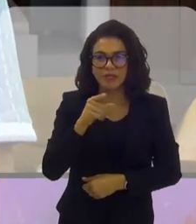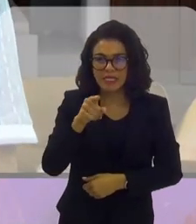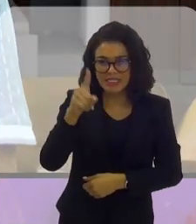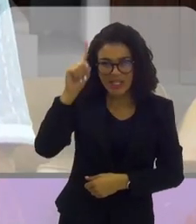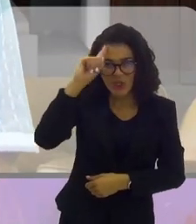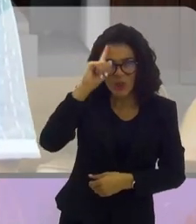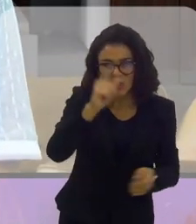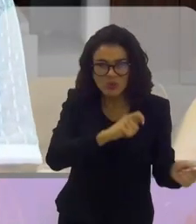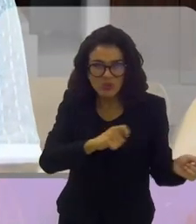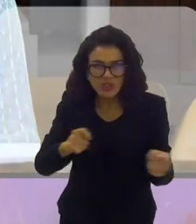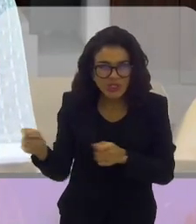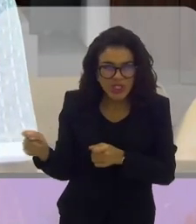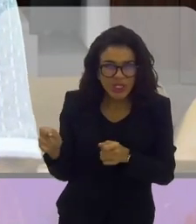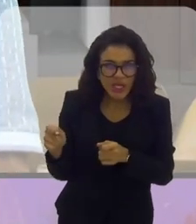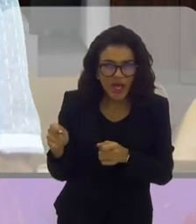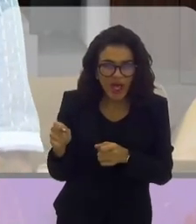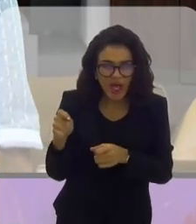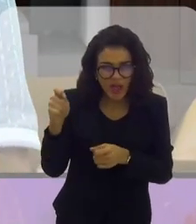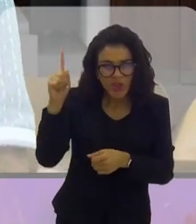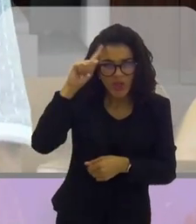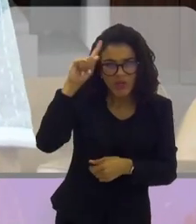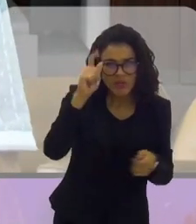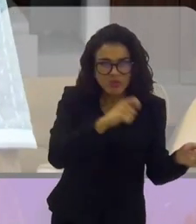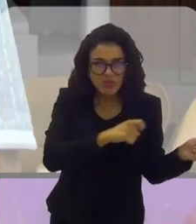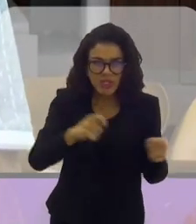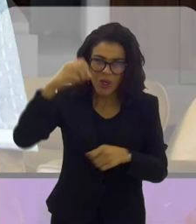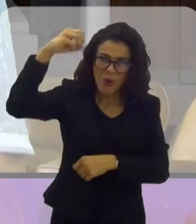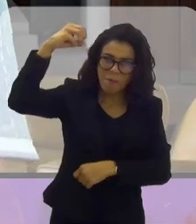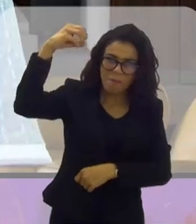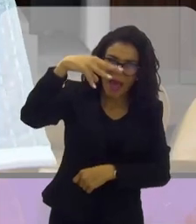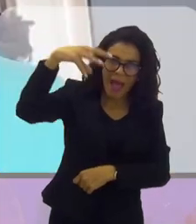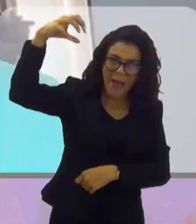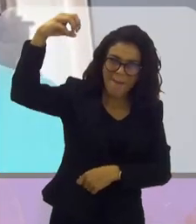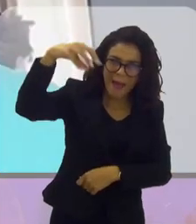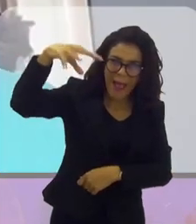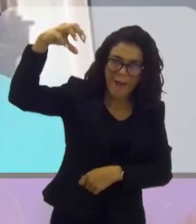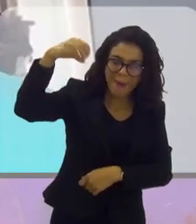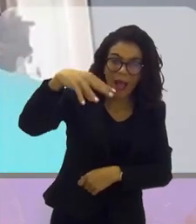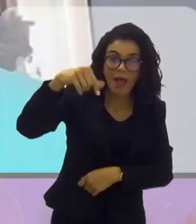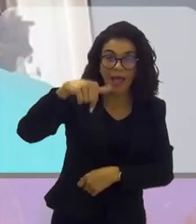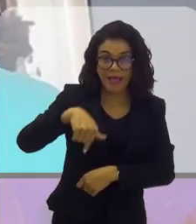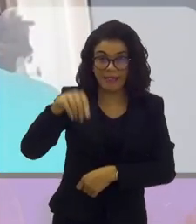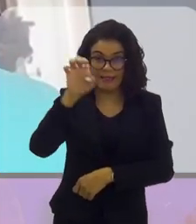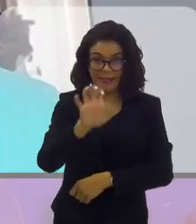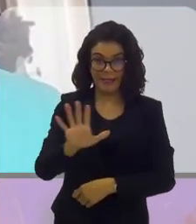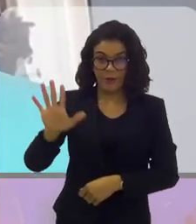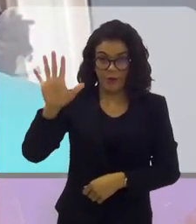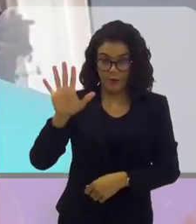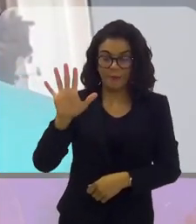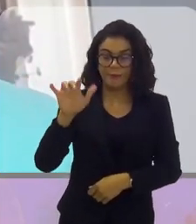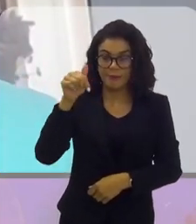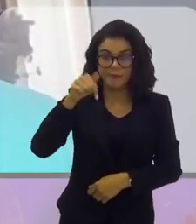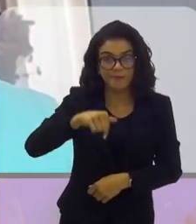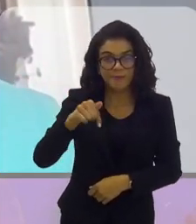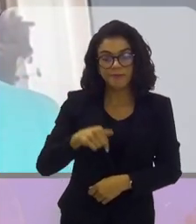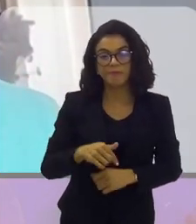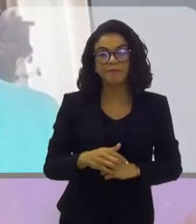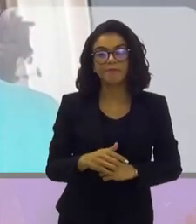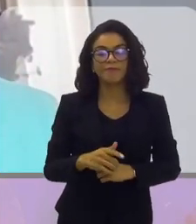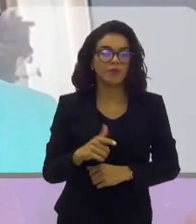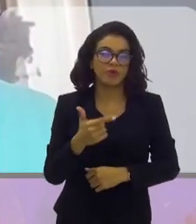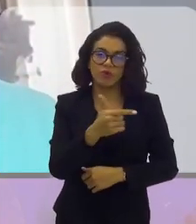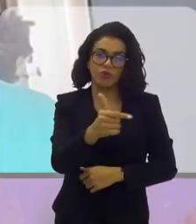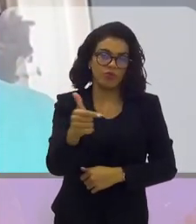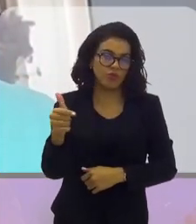seria diário, Arthur? A manutenção diária com luz? É, vamos lá. Aqui na Europa, vamos lá. Aqui na